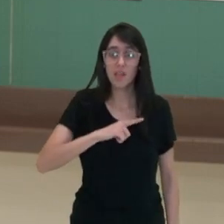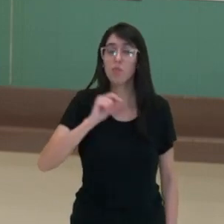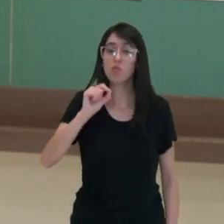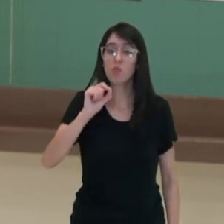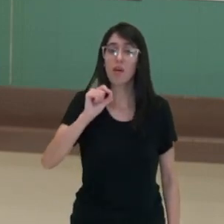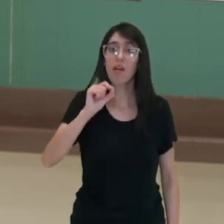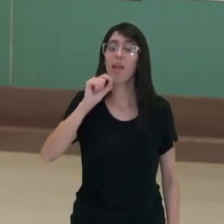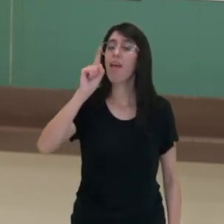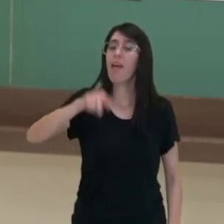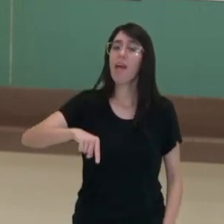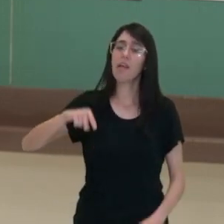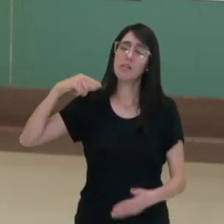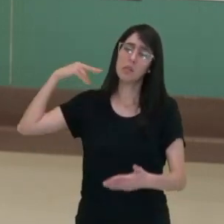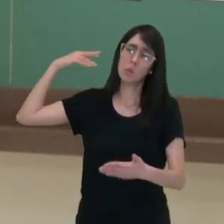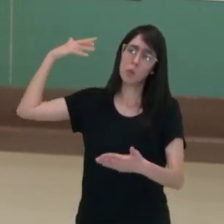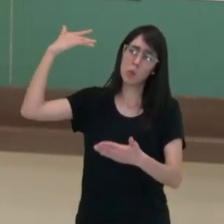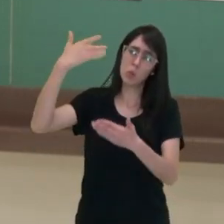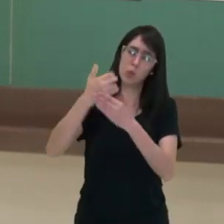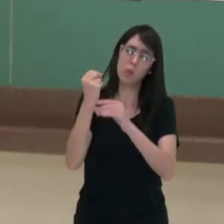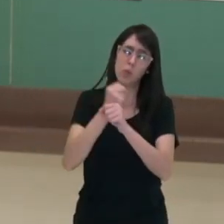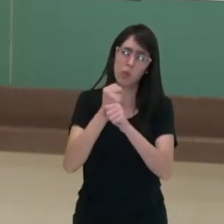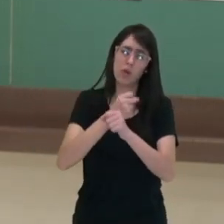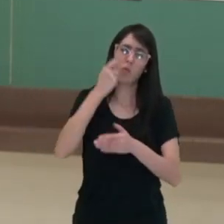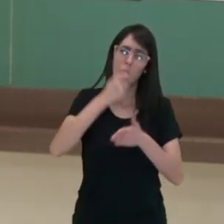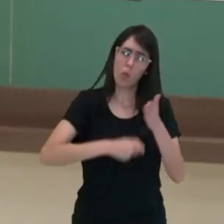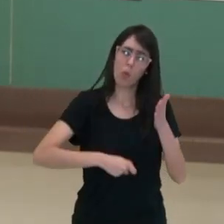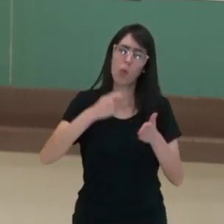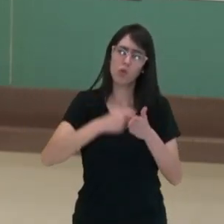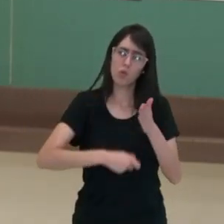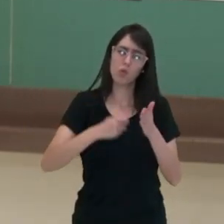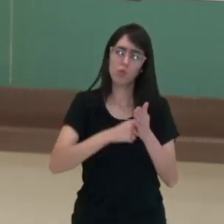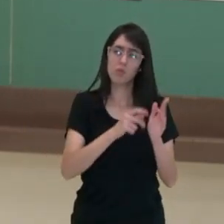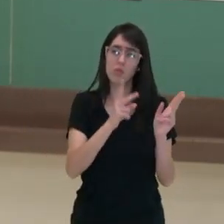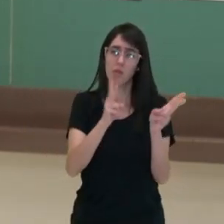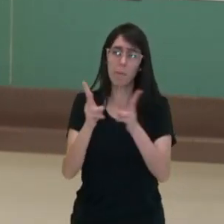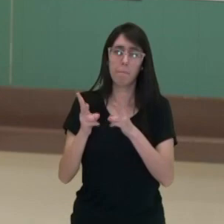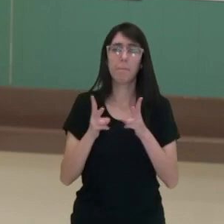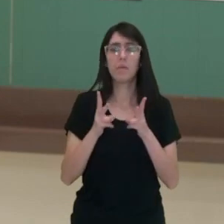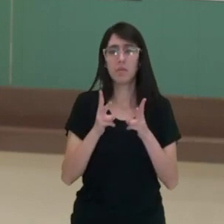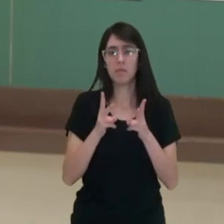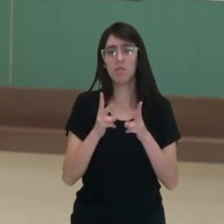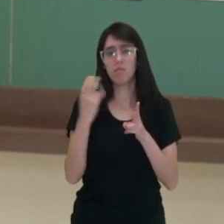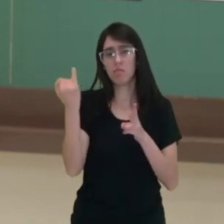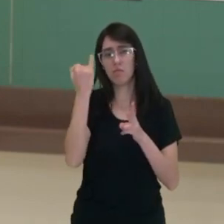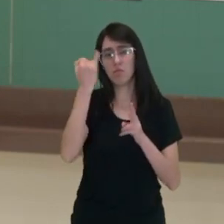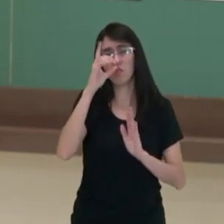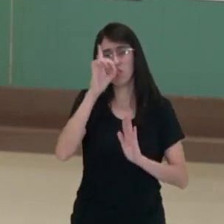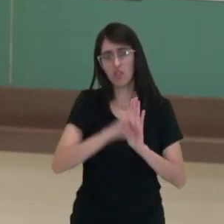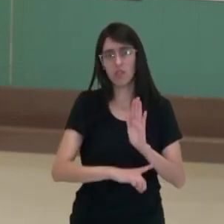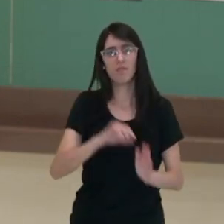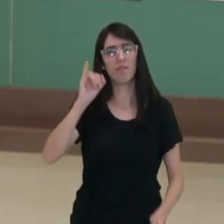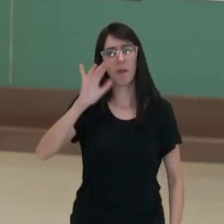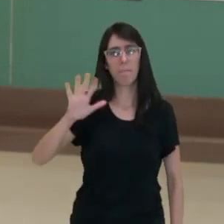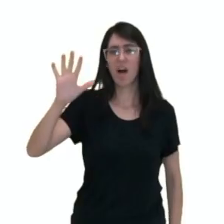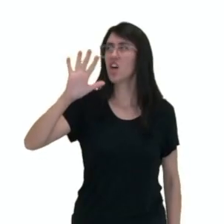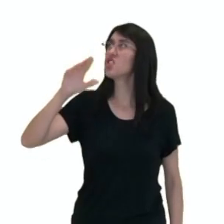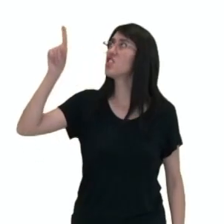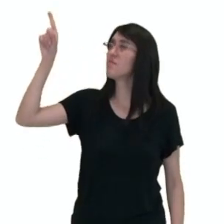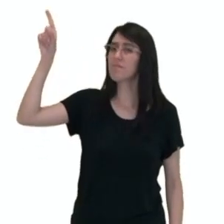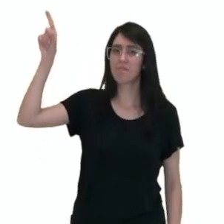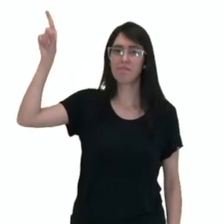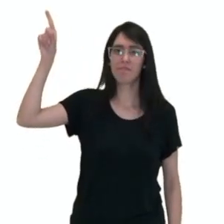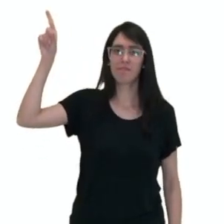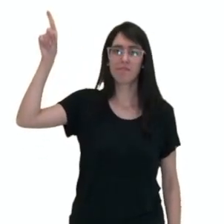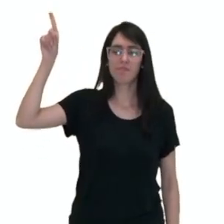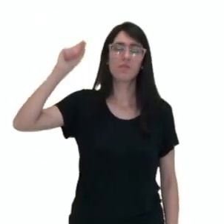longo período histórico de lutas por esses mesmos direitos. Mesma coisa aqui com essa imagem quando os